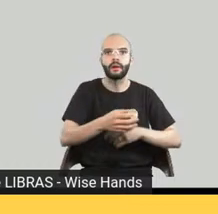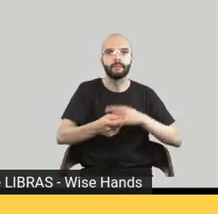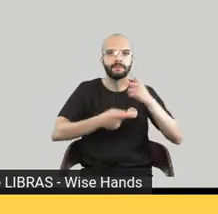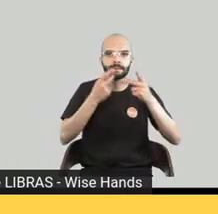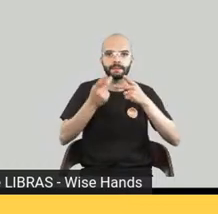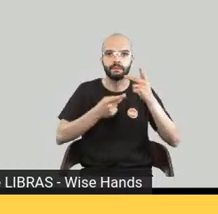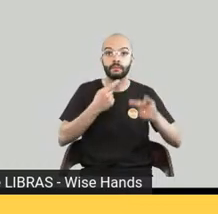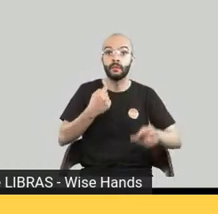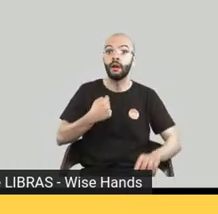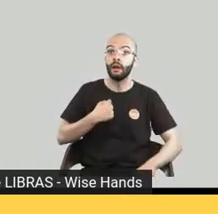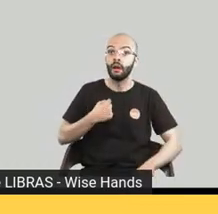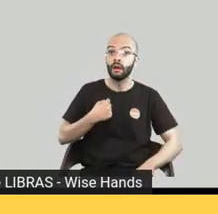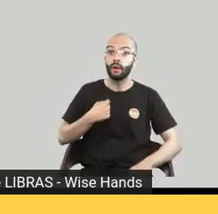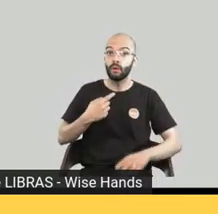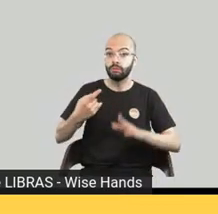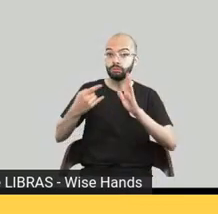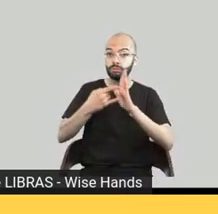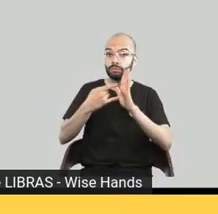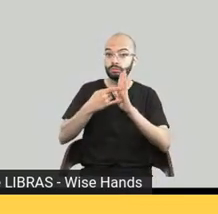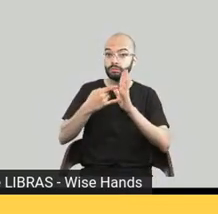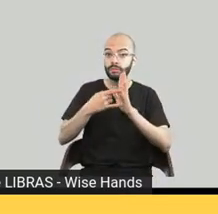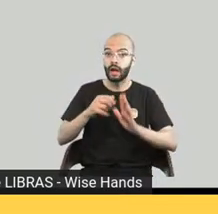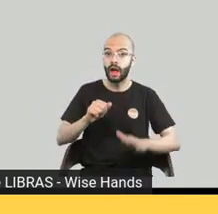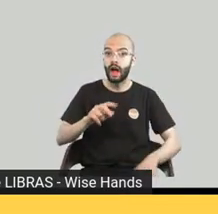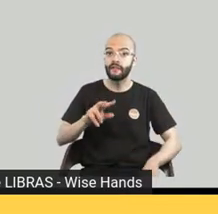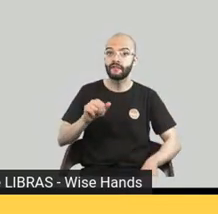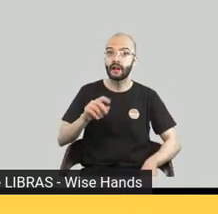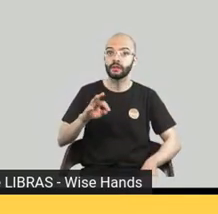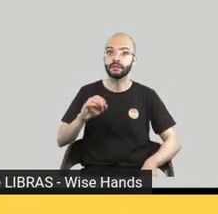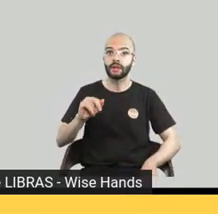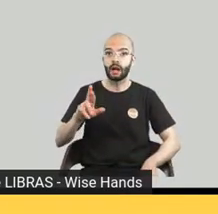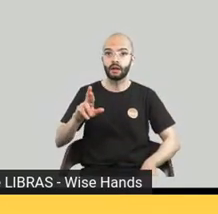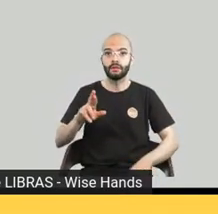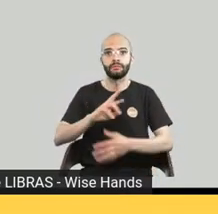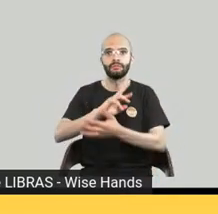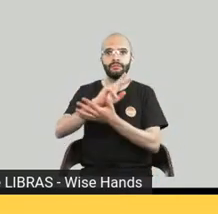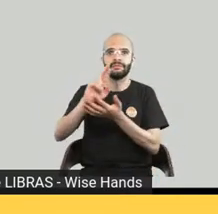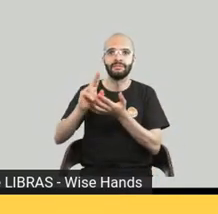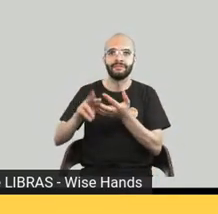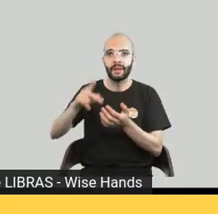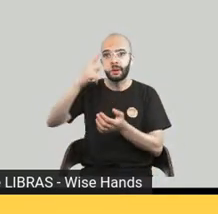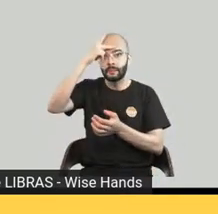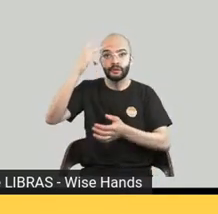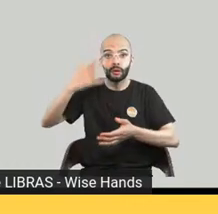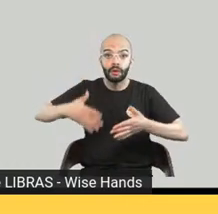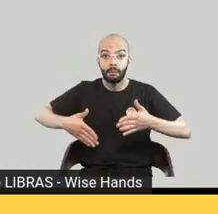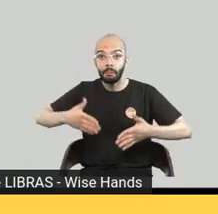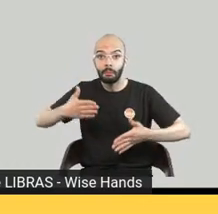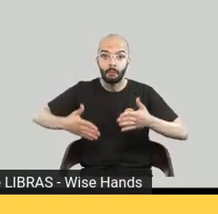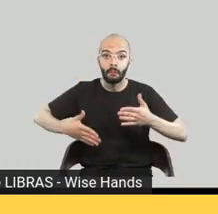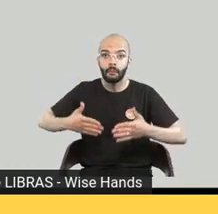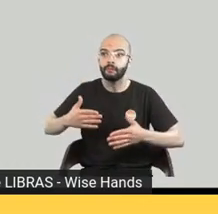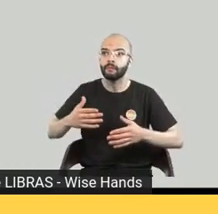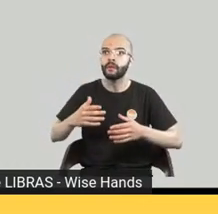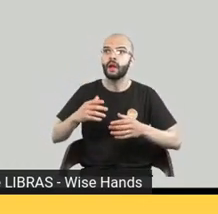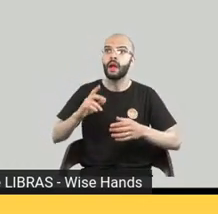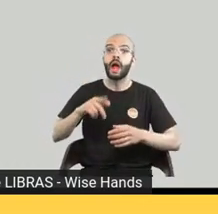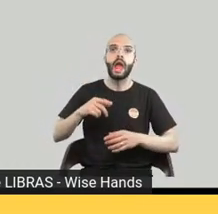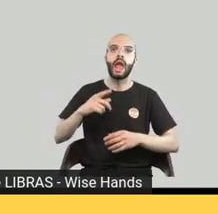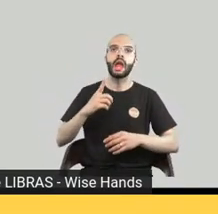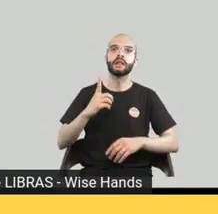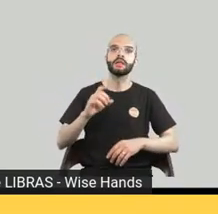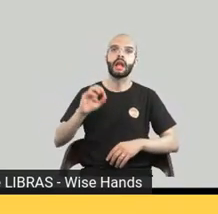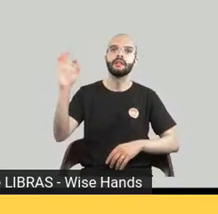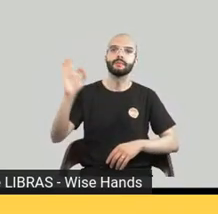desenvolvimento desenvolvimento de avatar e posso garantir que avatar transmite menos do que 10% da